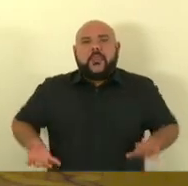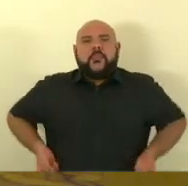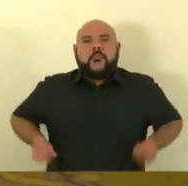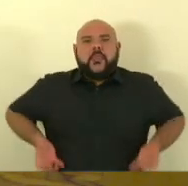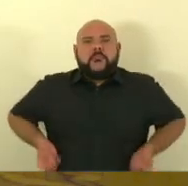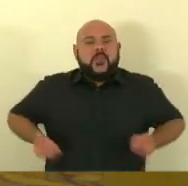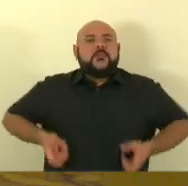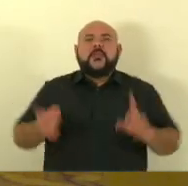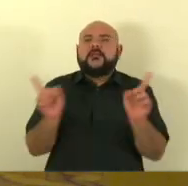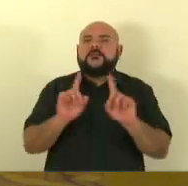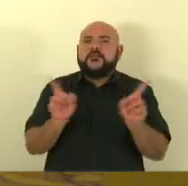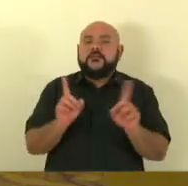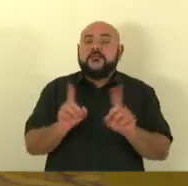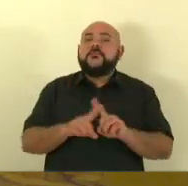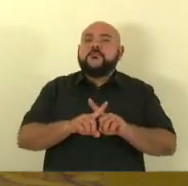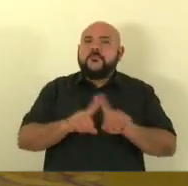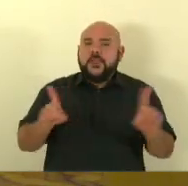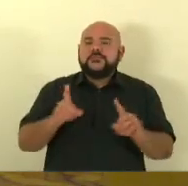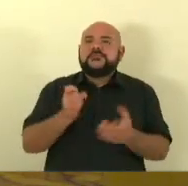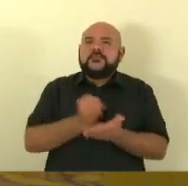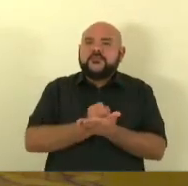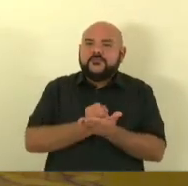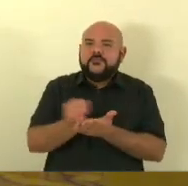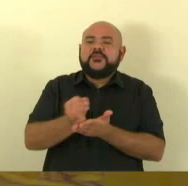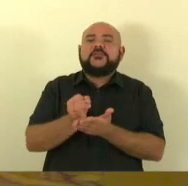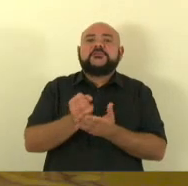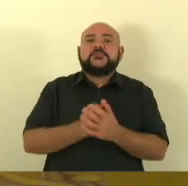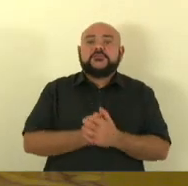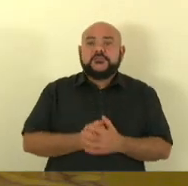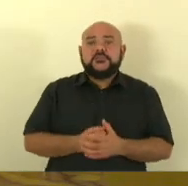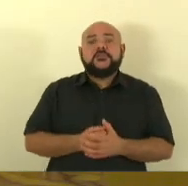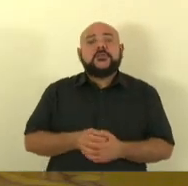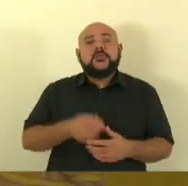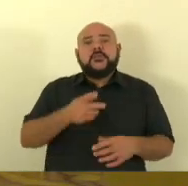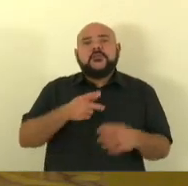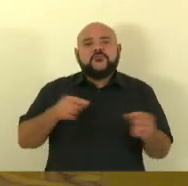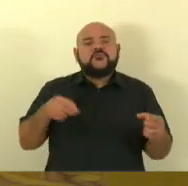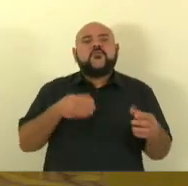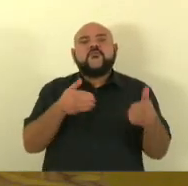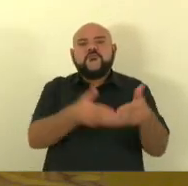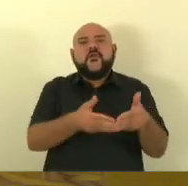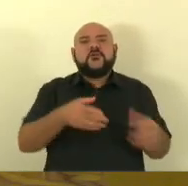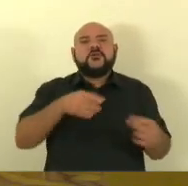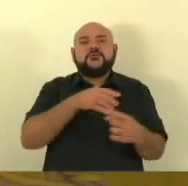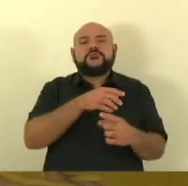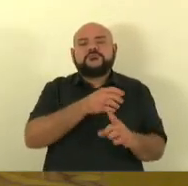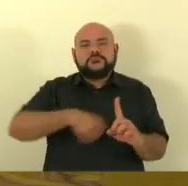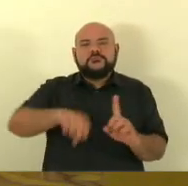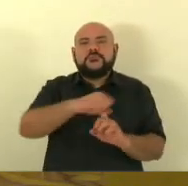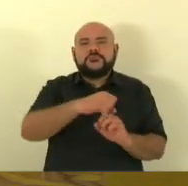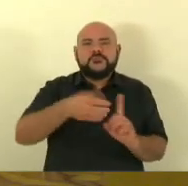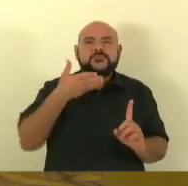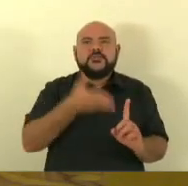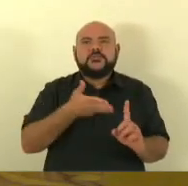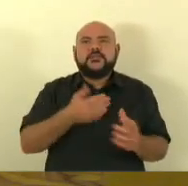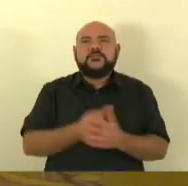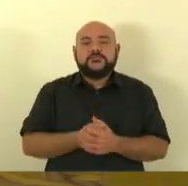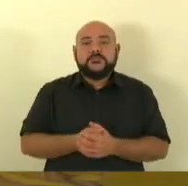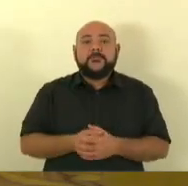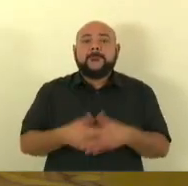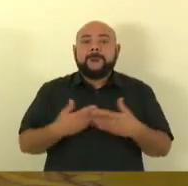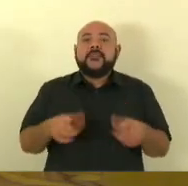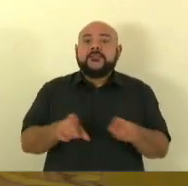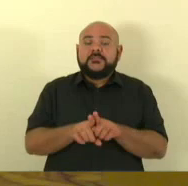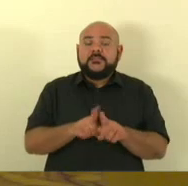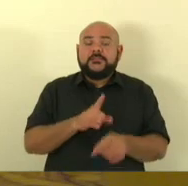mas sim investir nas necessidades e prioridades de nossa população e ter uma polícia científica e